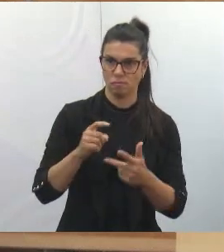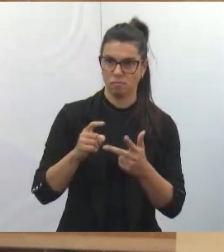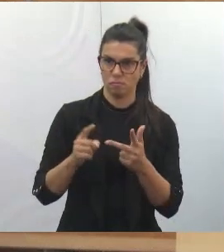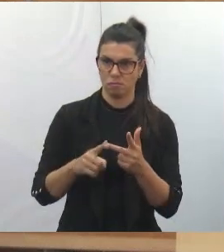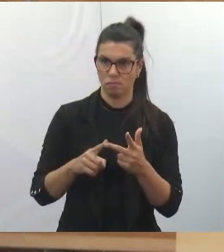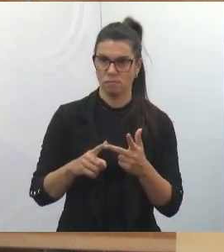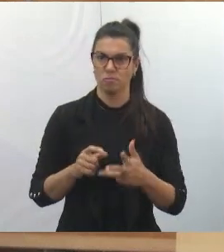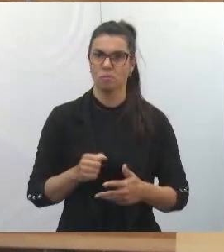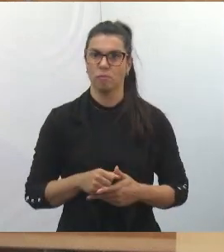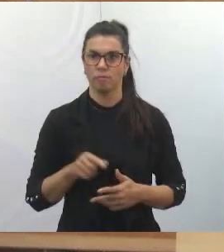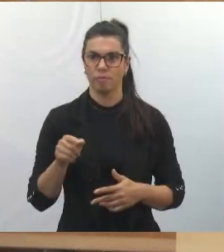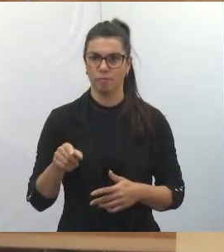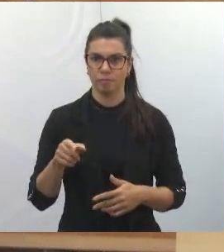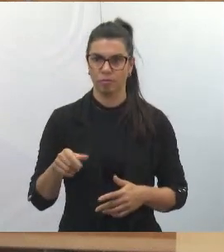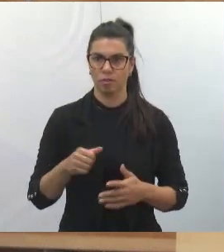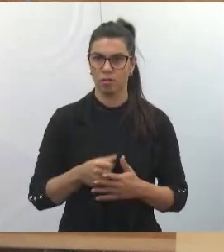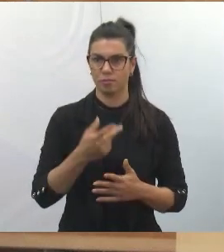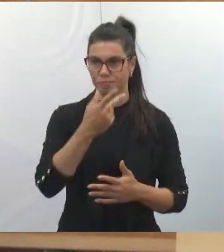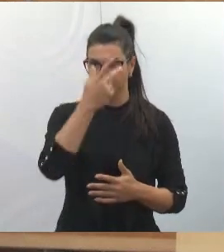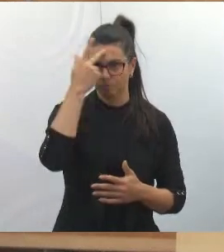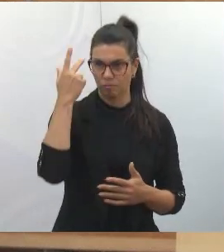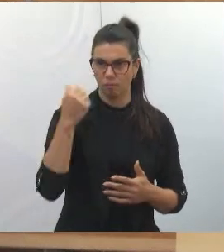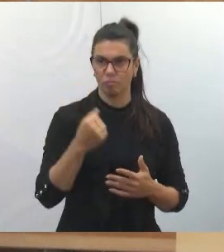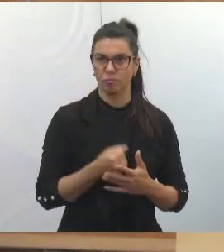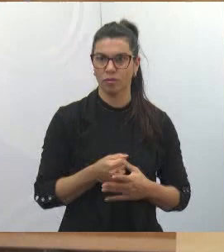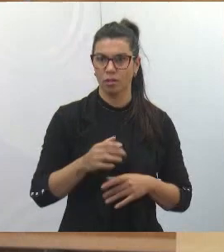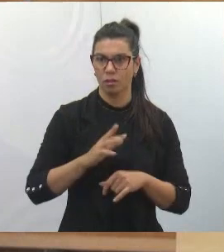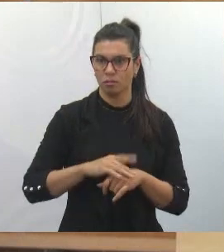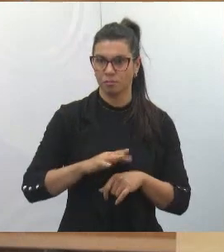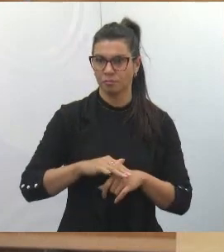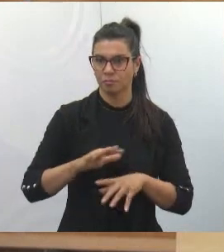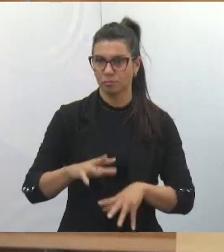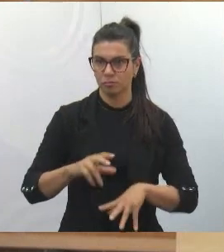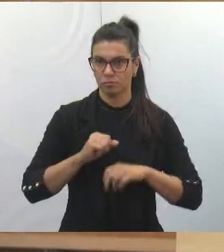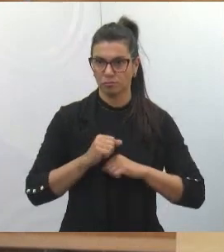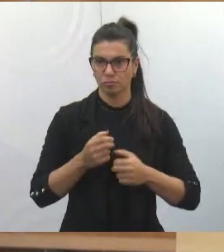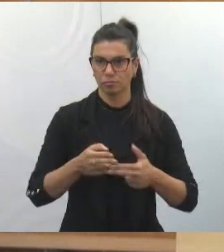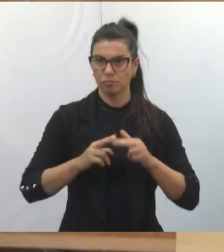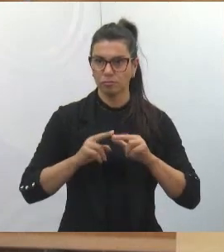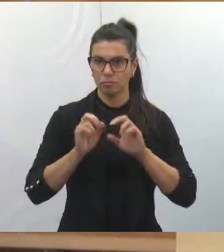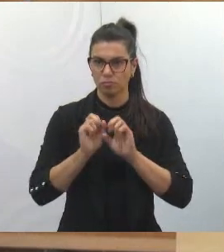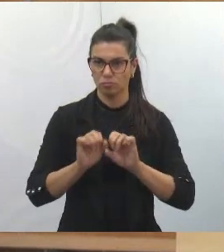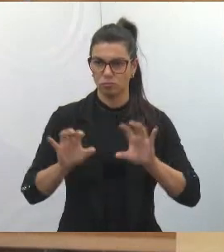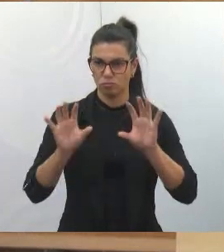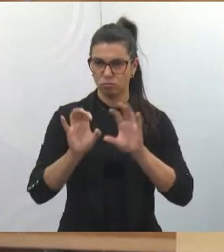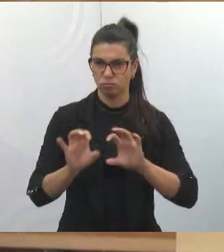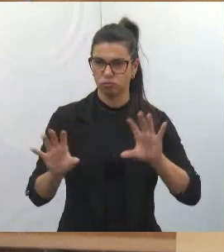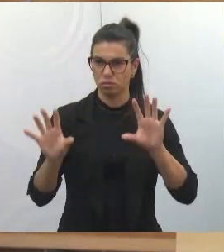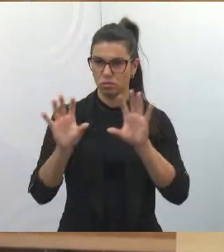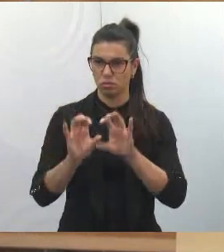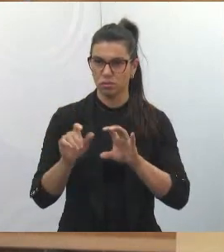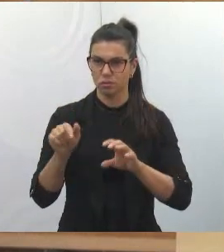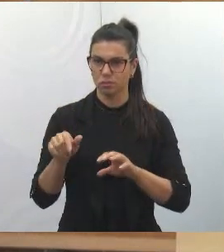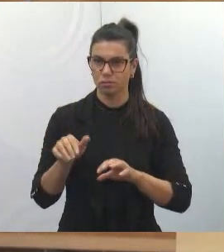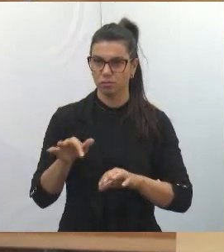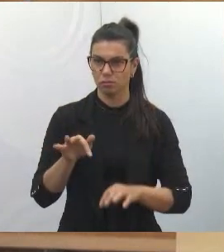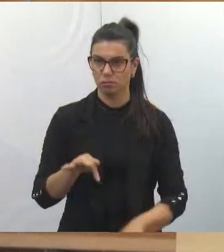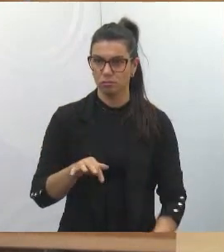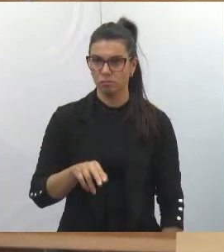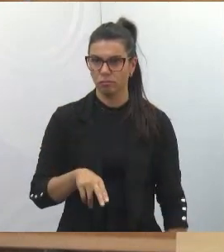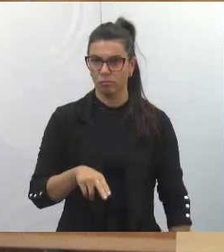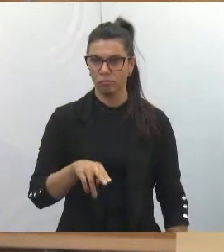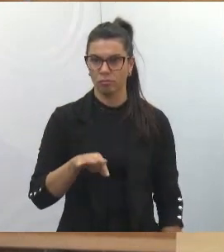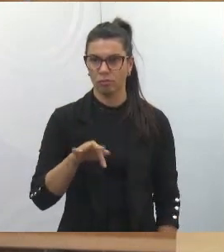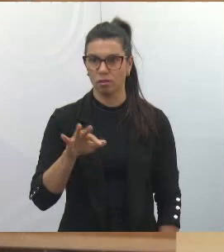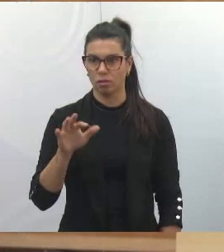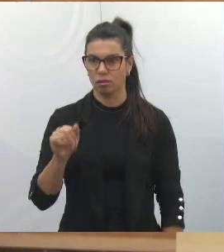As pessoas estão adoecendo por conta da fumaça que sai, da turfa, né? Lá é